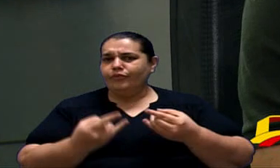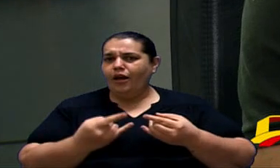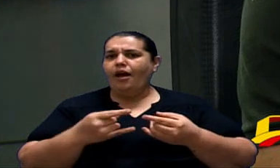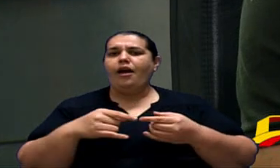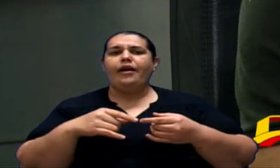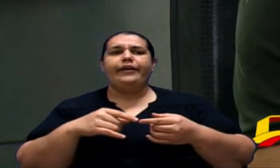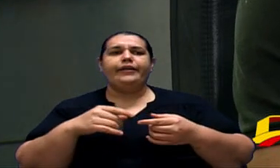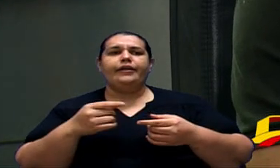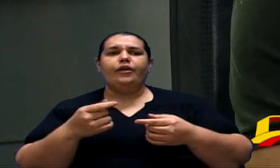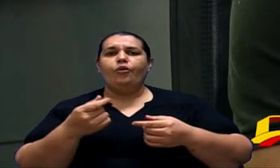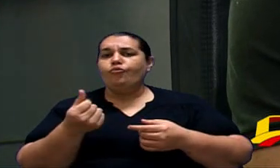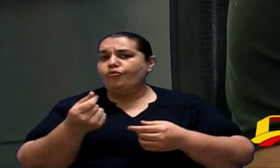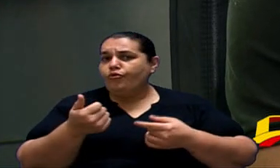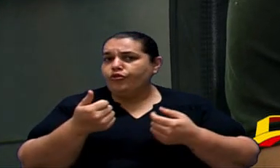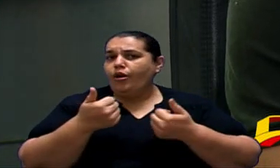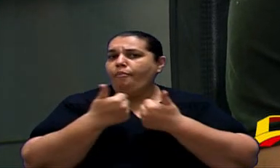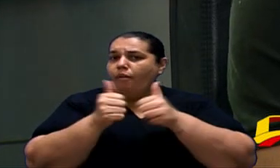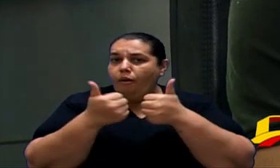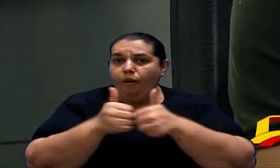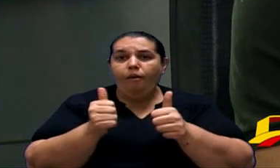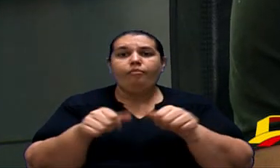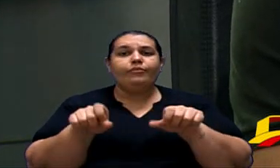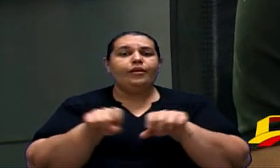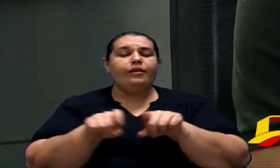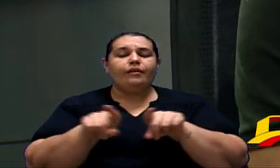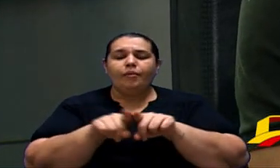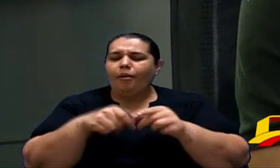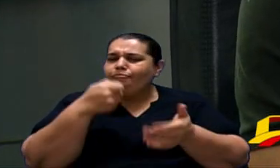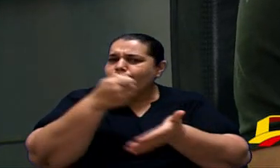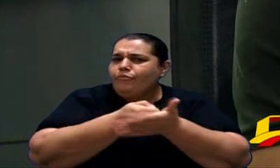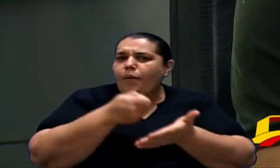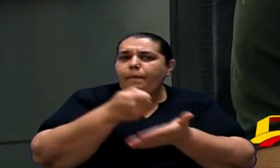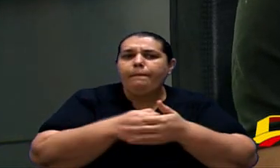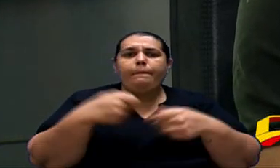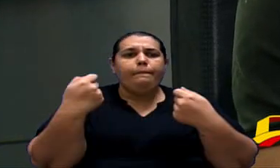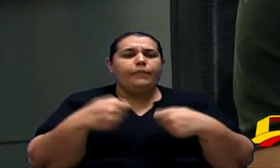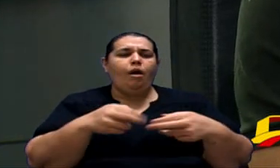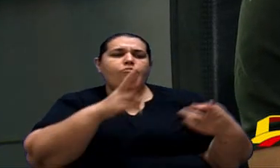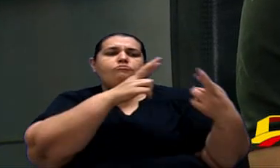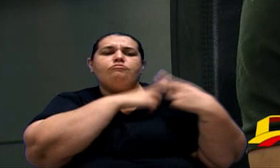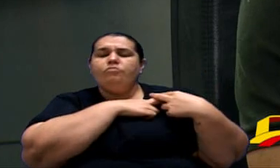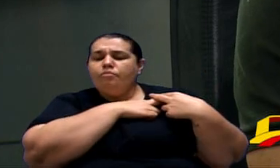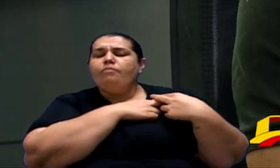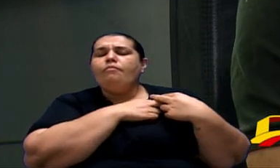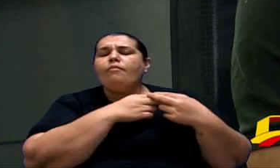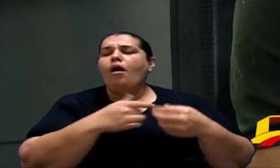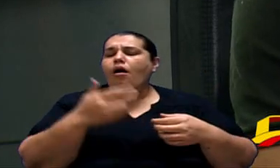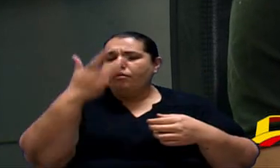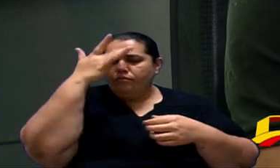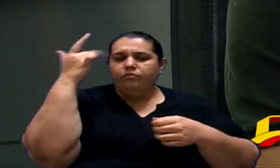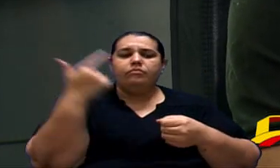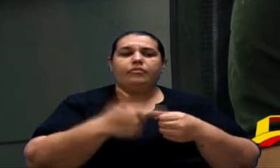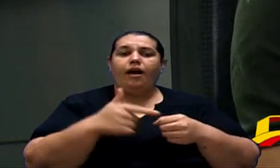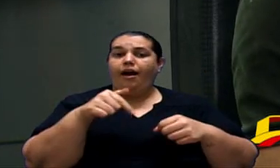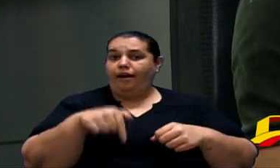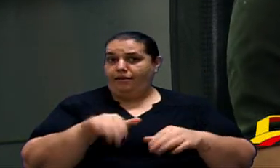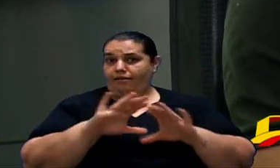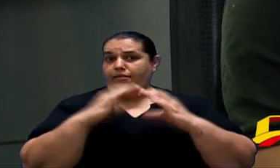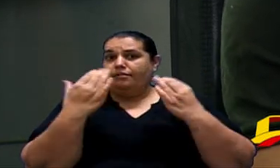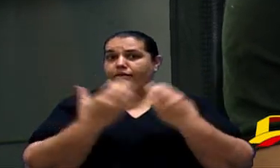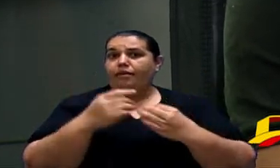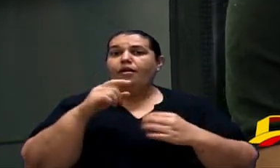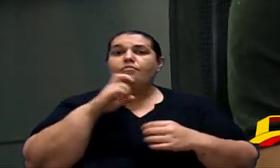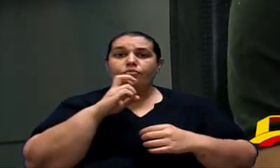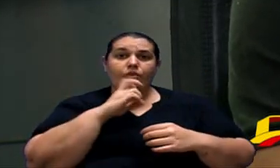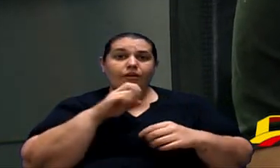briga todo ano. Então, o frentista tem que ser mais reconhecido, tanto na Câmara Municipal, quanto em